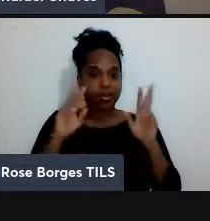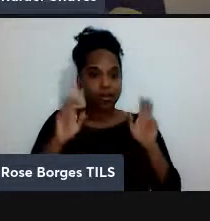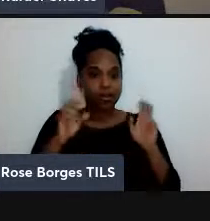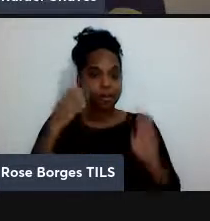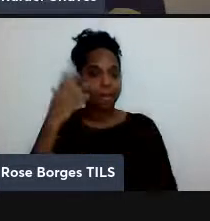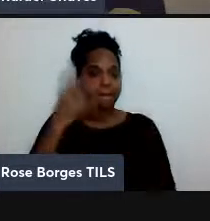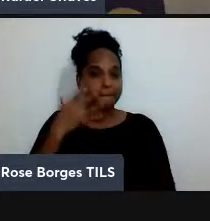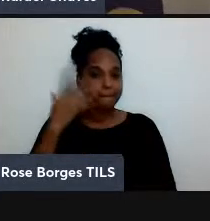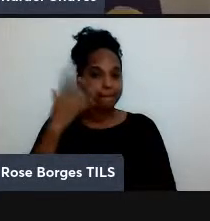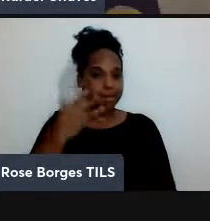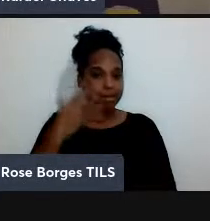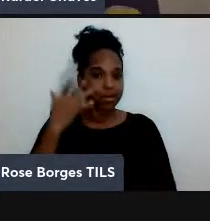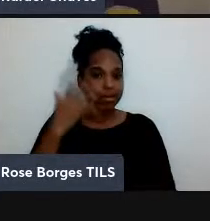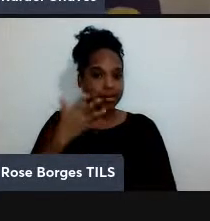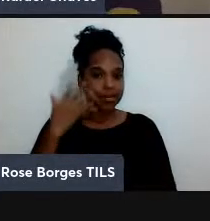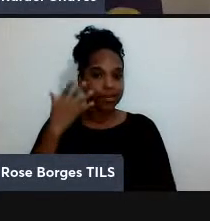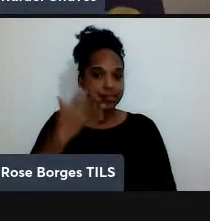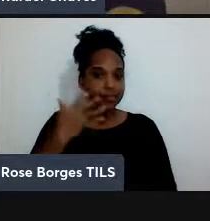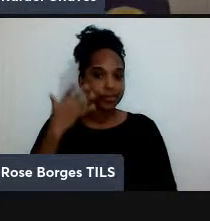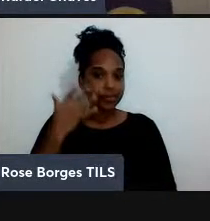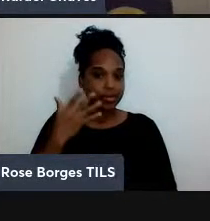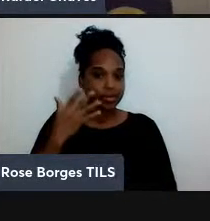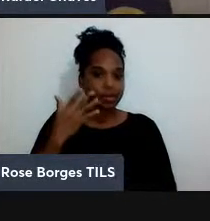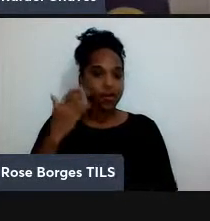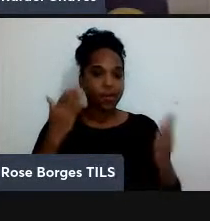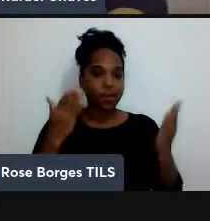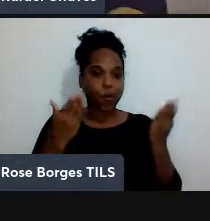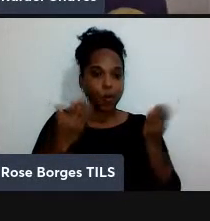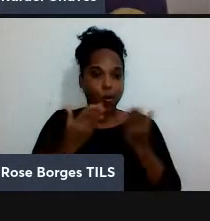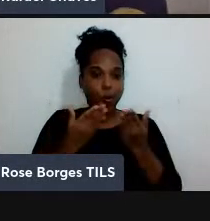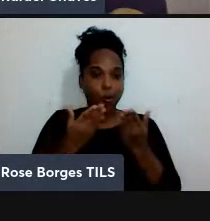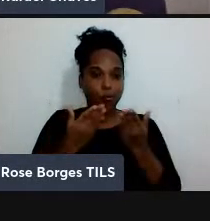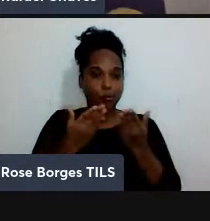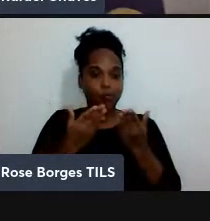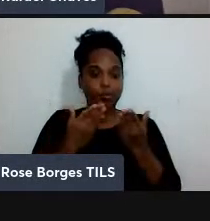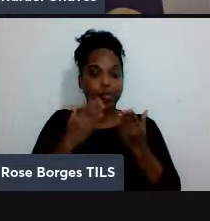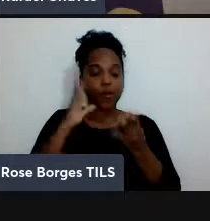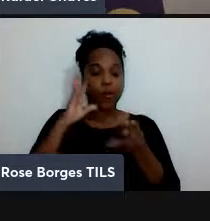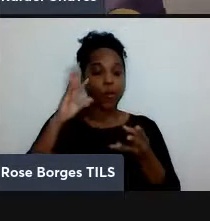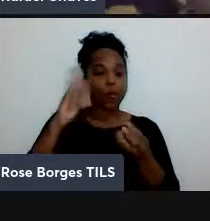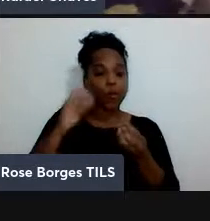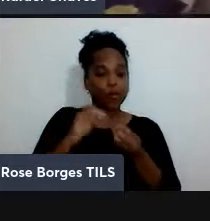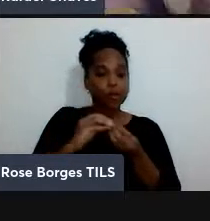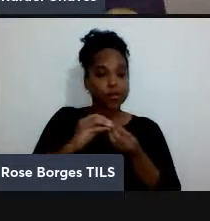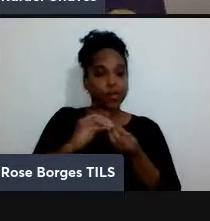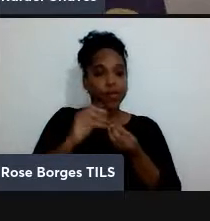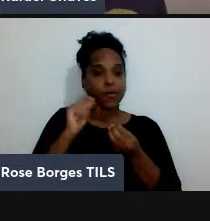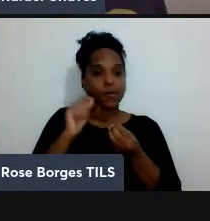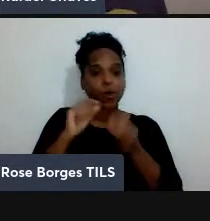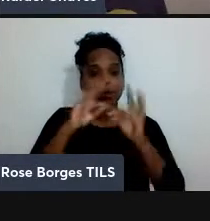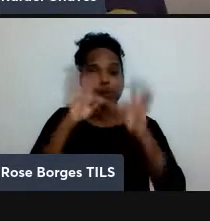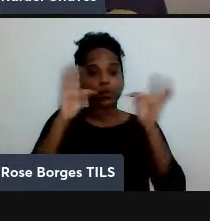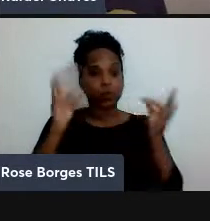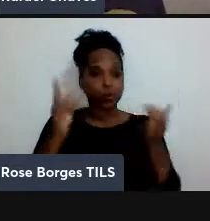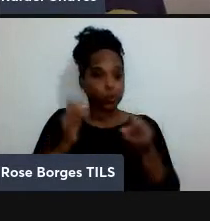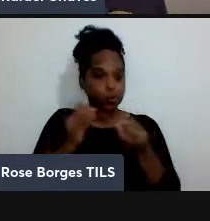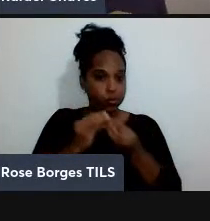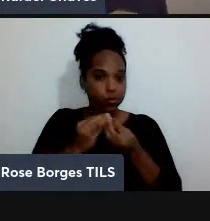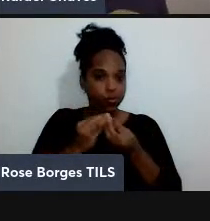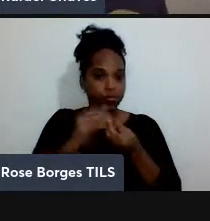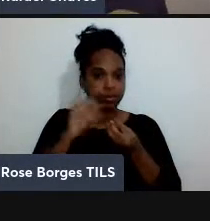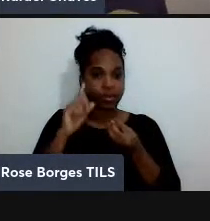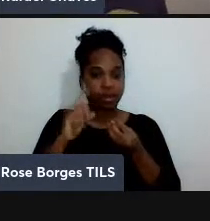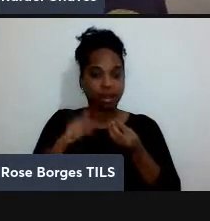professor Tiago e vou pular aqui para a minha conclusão que é dizer se isso tudo é ficção